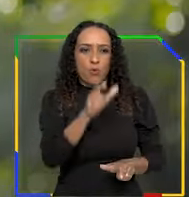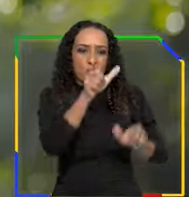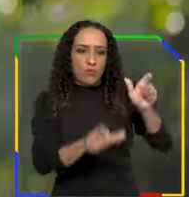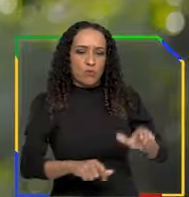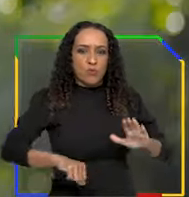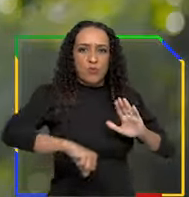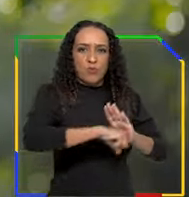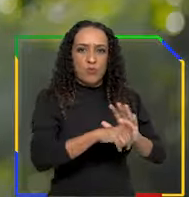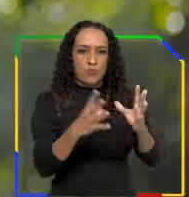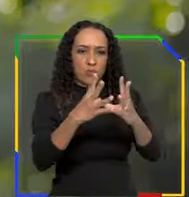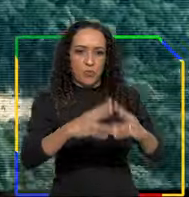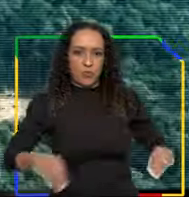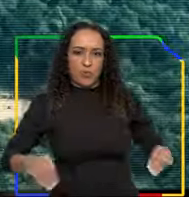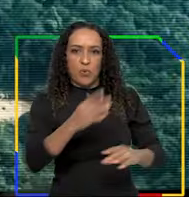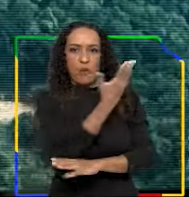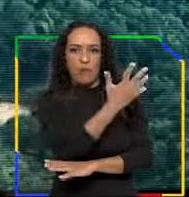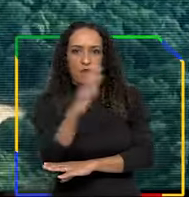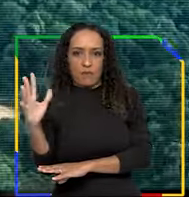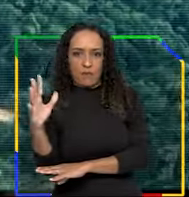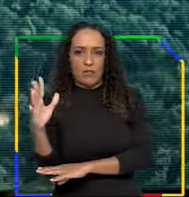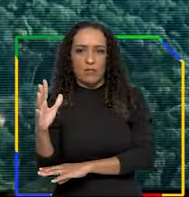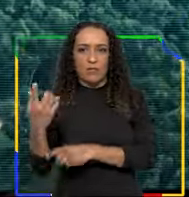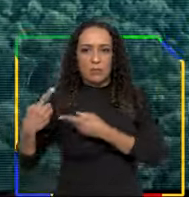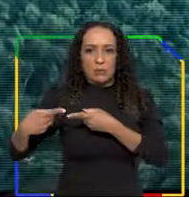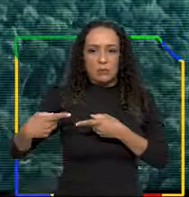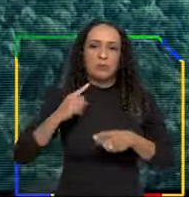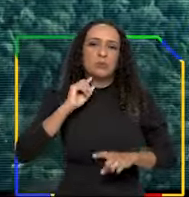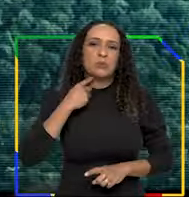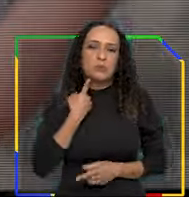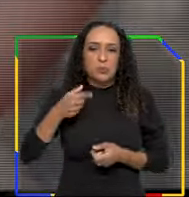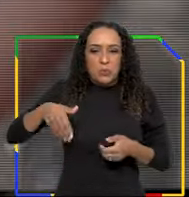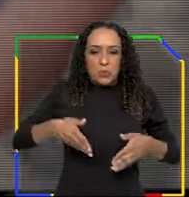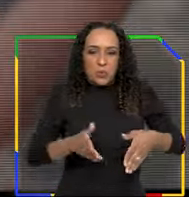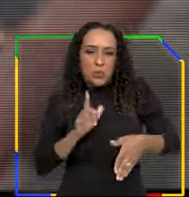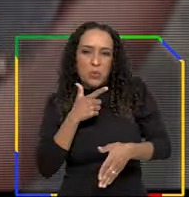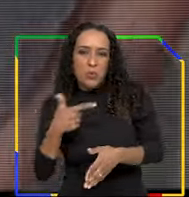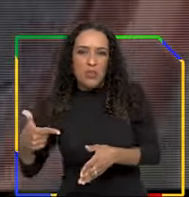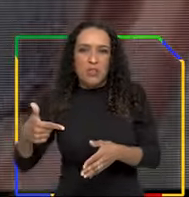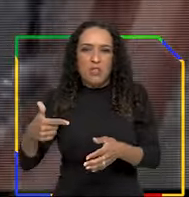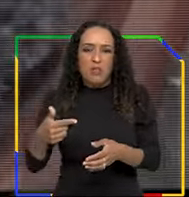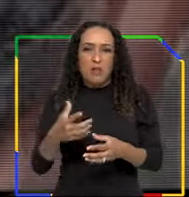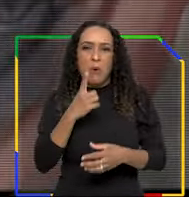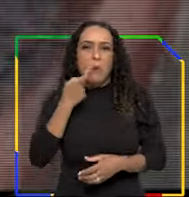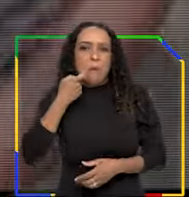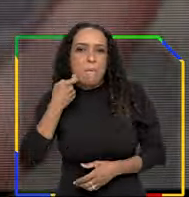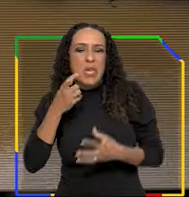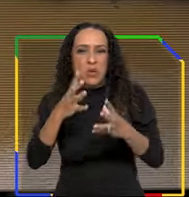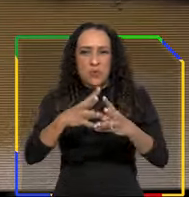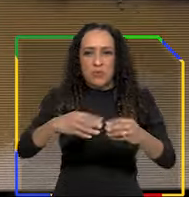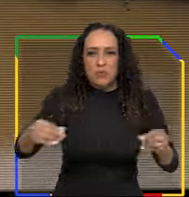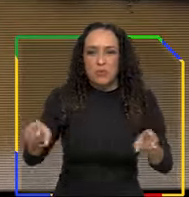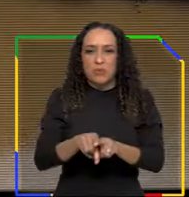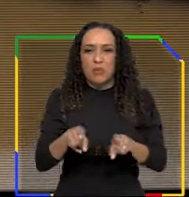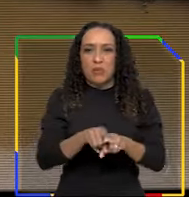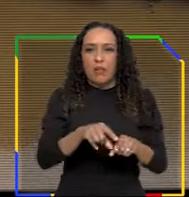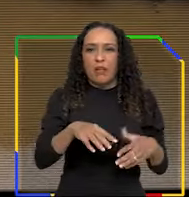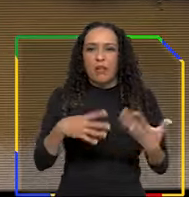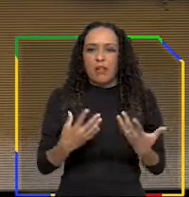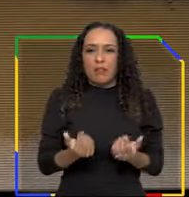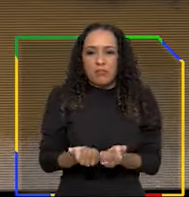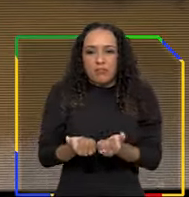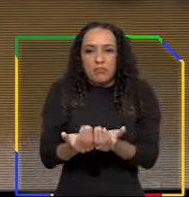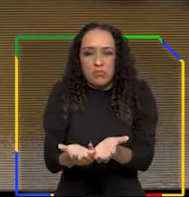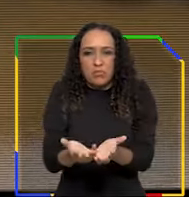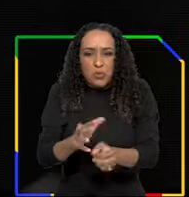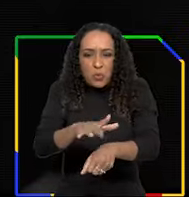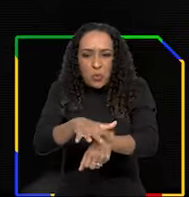os criminosos que destruíram suas florestas, contaminaram os rios com mercúrio, mataram os peixes e levaram